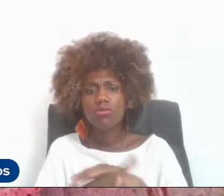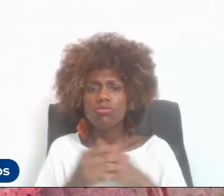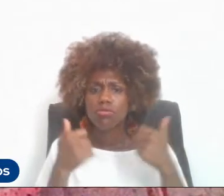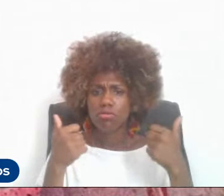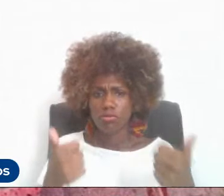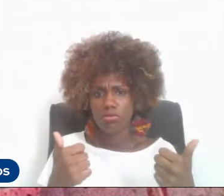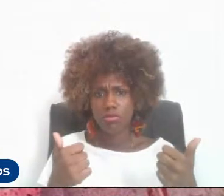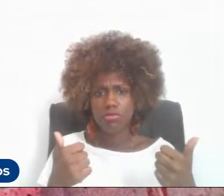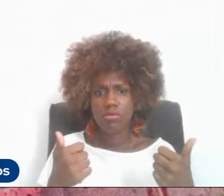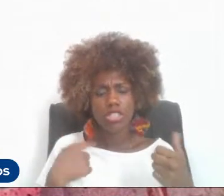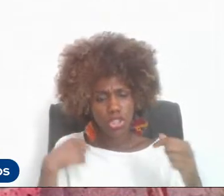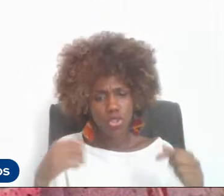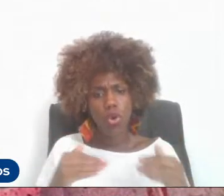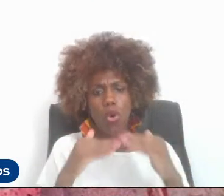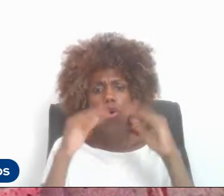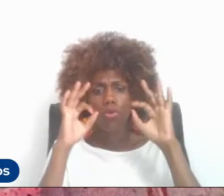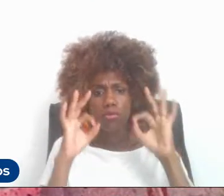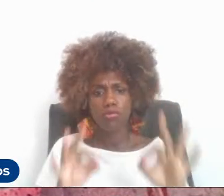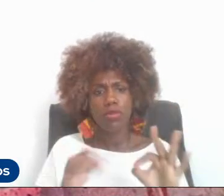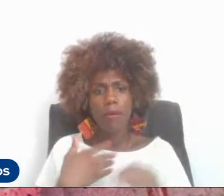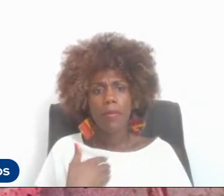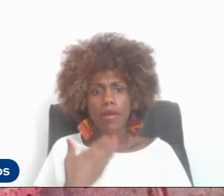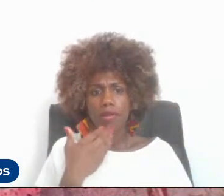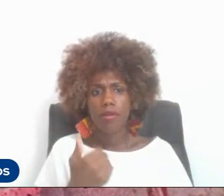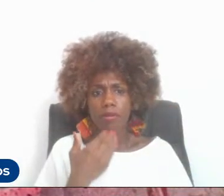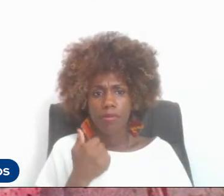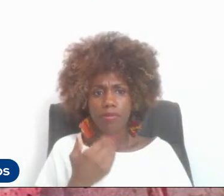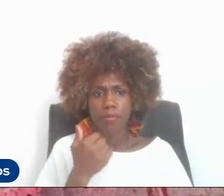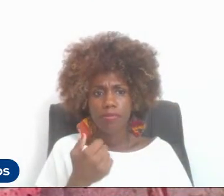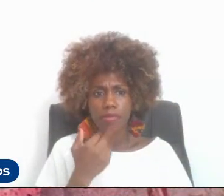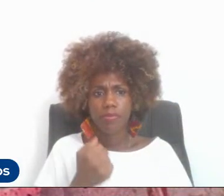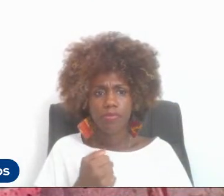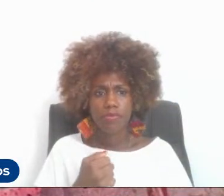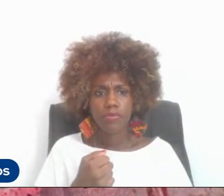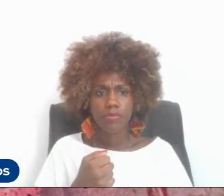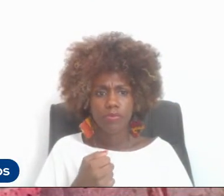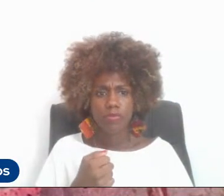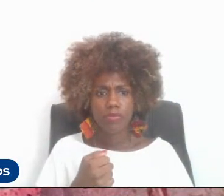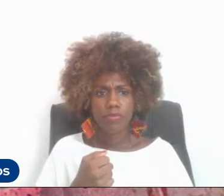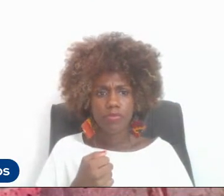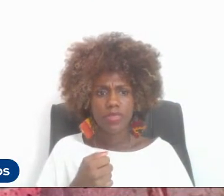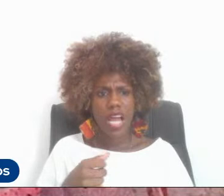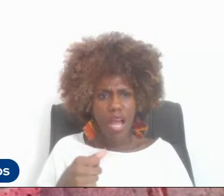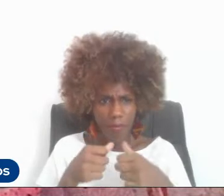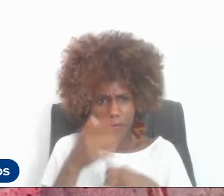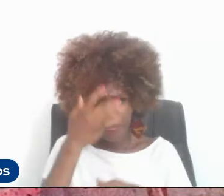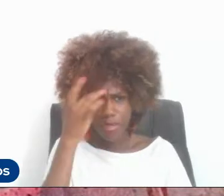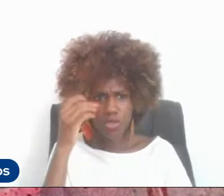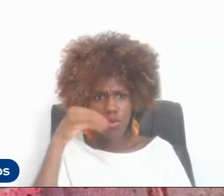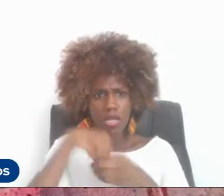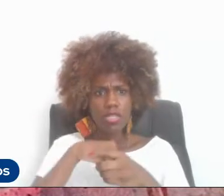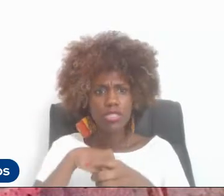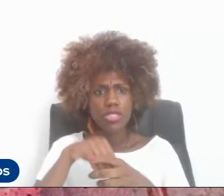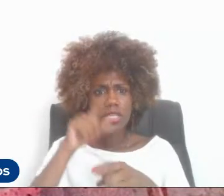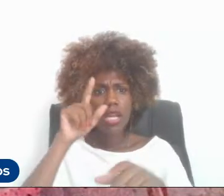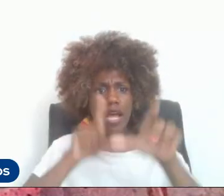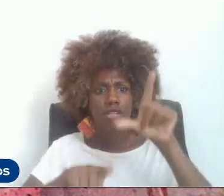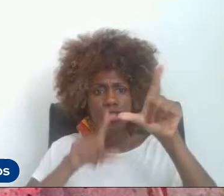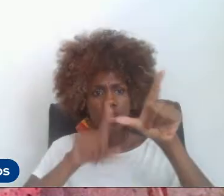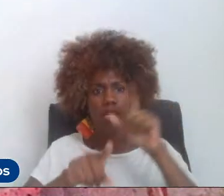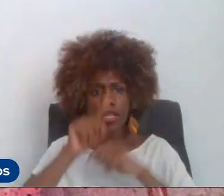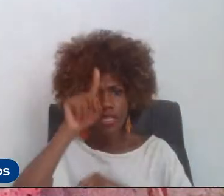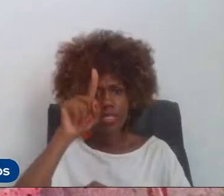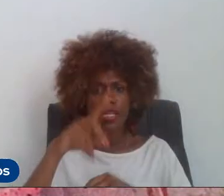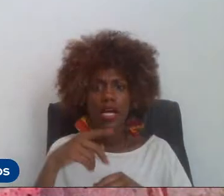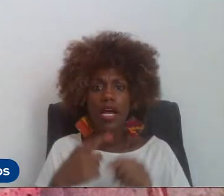de acordo, era melhor aceitar... de letras, Lucas, ficou alguém de letras, não é? Antes